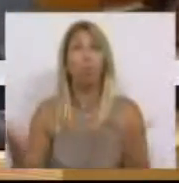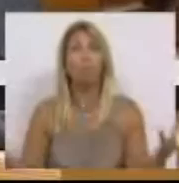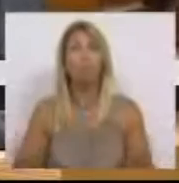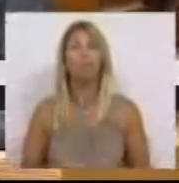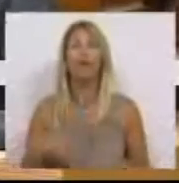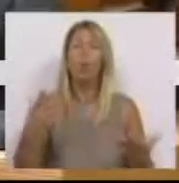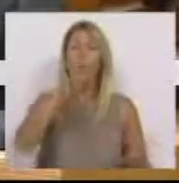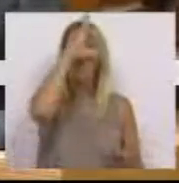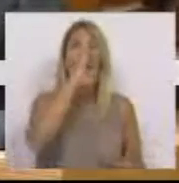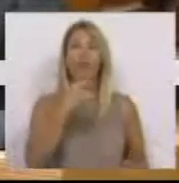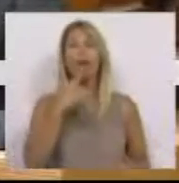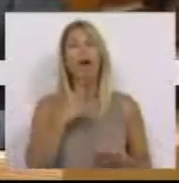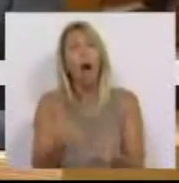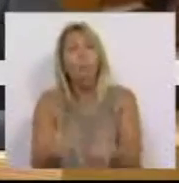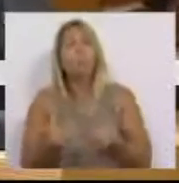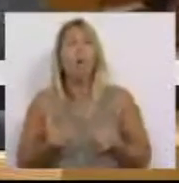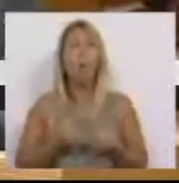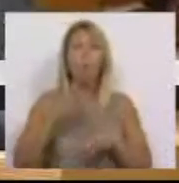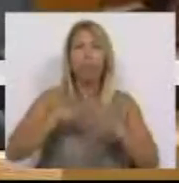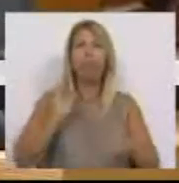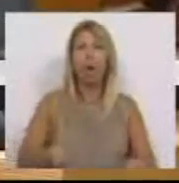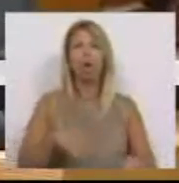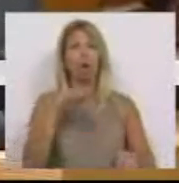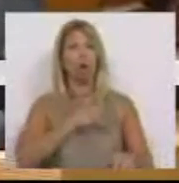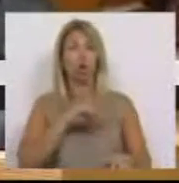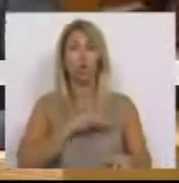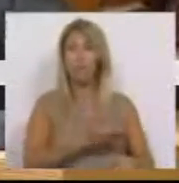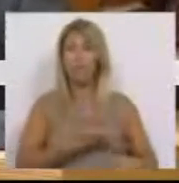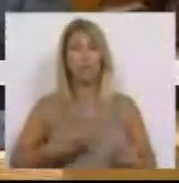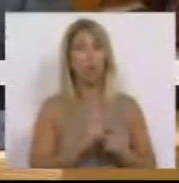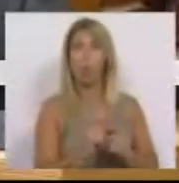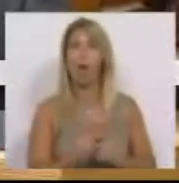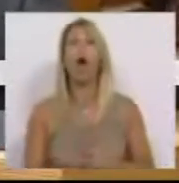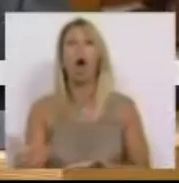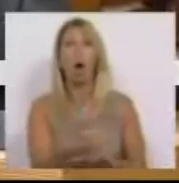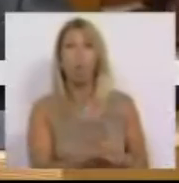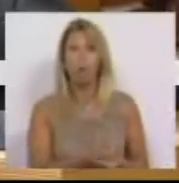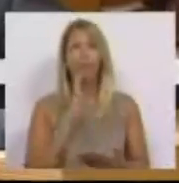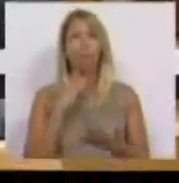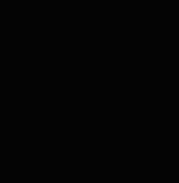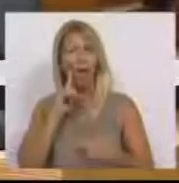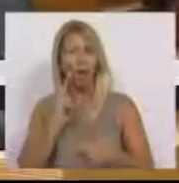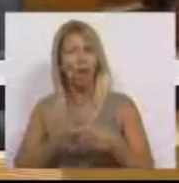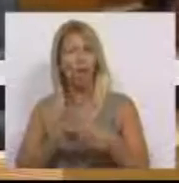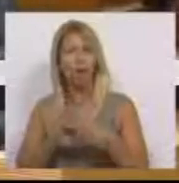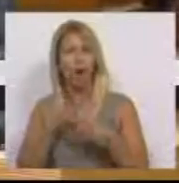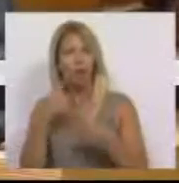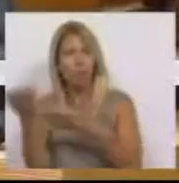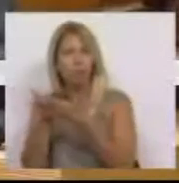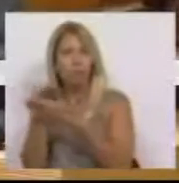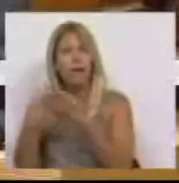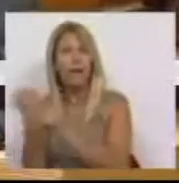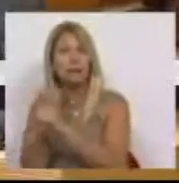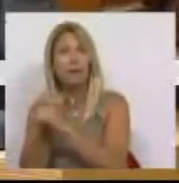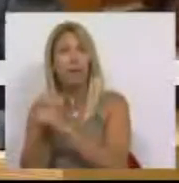como subsídio de desemprego, não traduzem uma evolução mais favorável do mercado de trabalho. São antes de